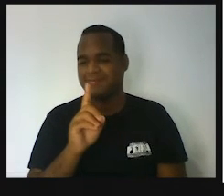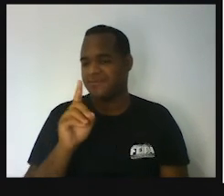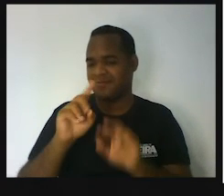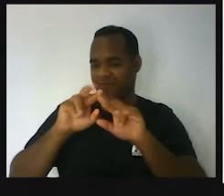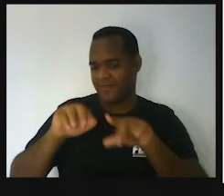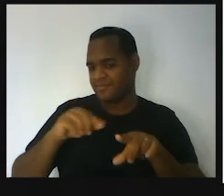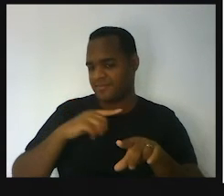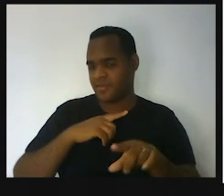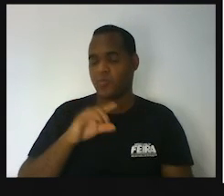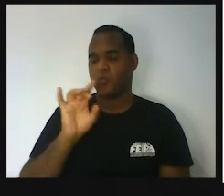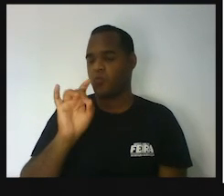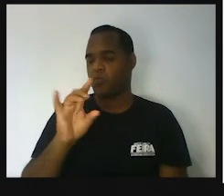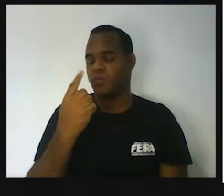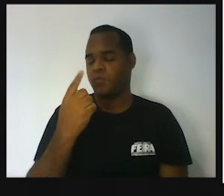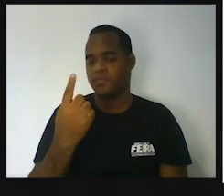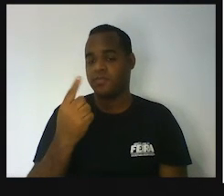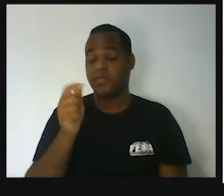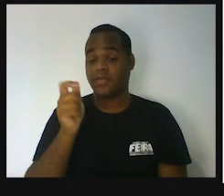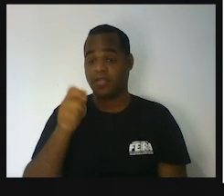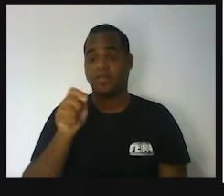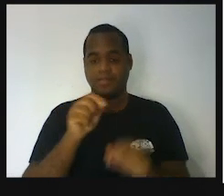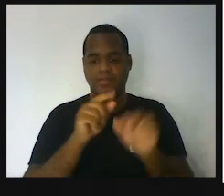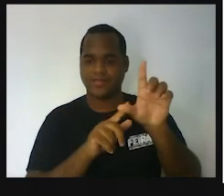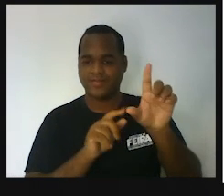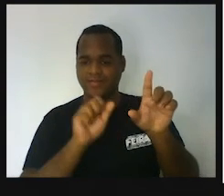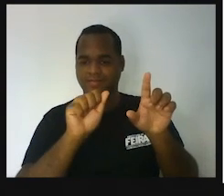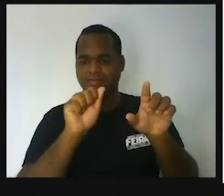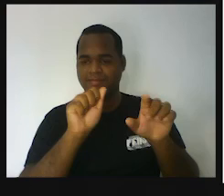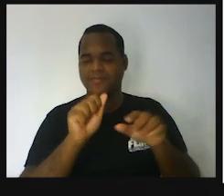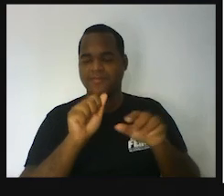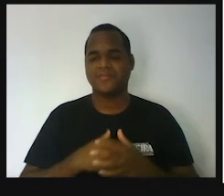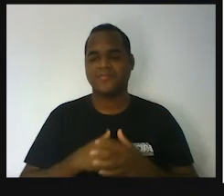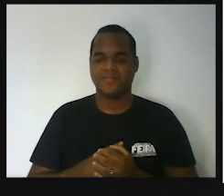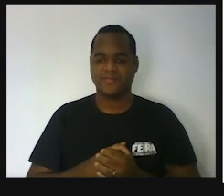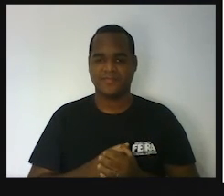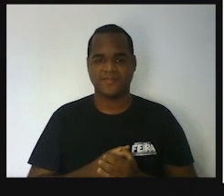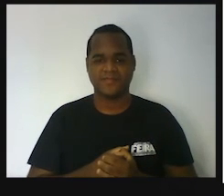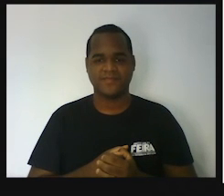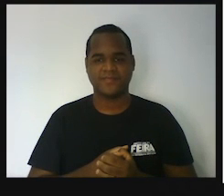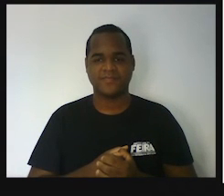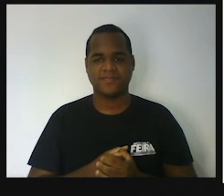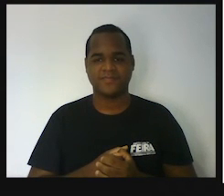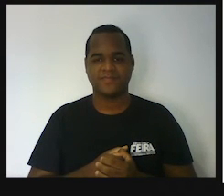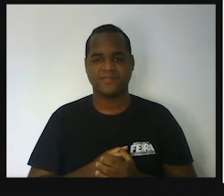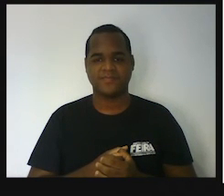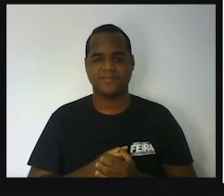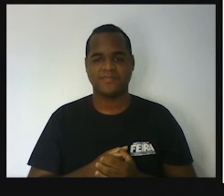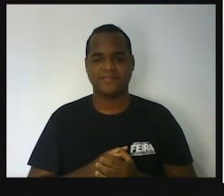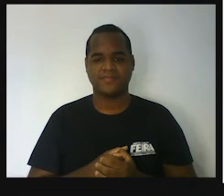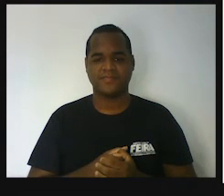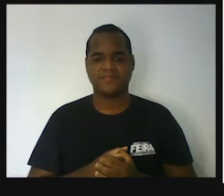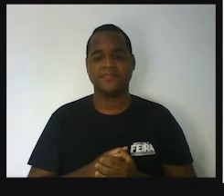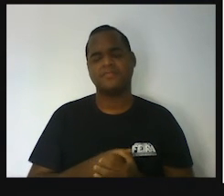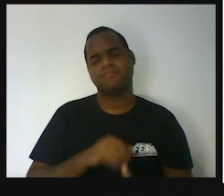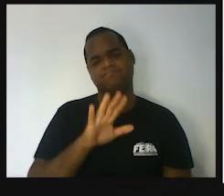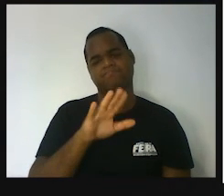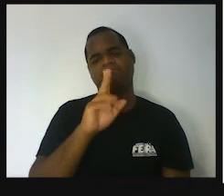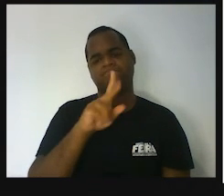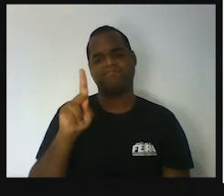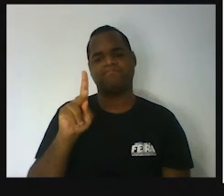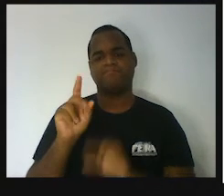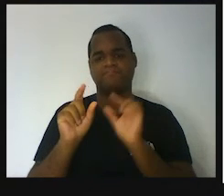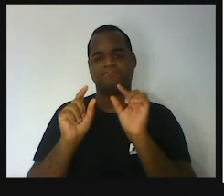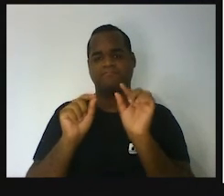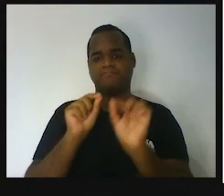só e é a letra A. Tá bom? Mas, professor, como